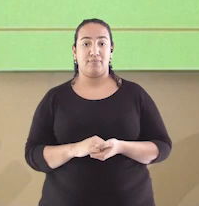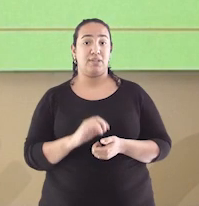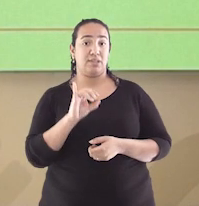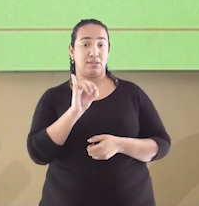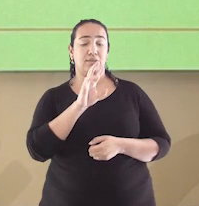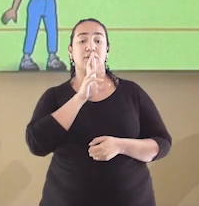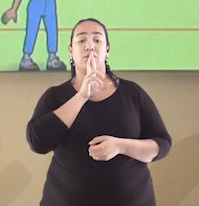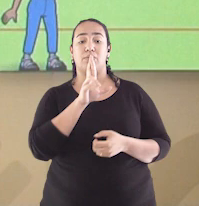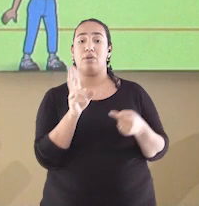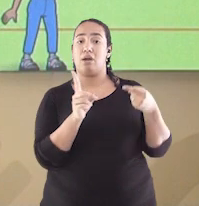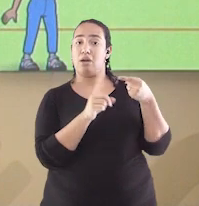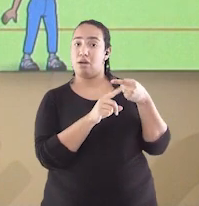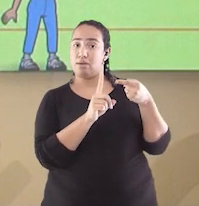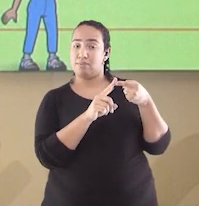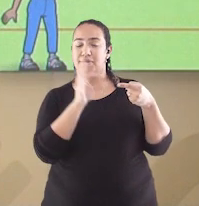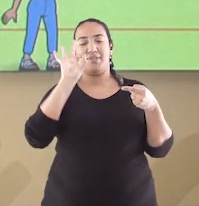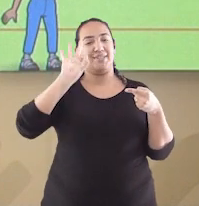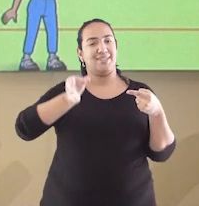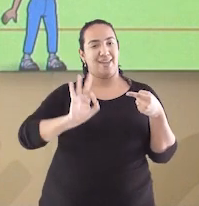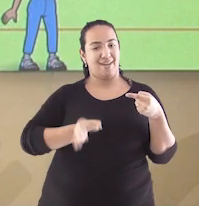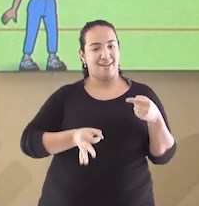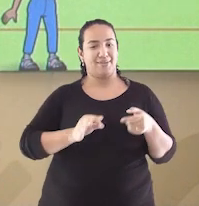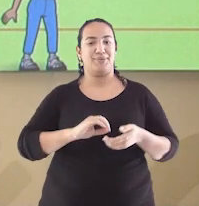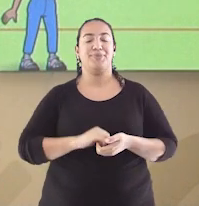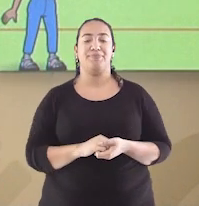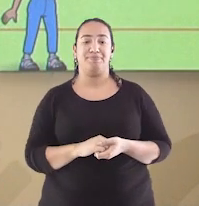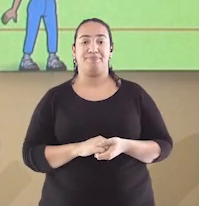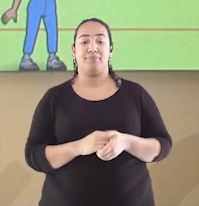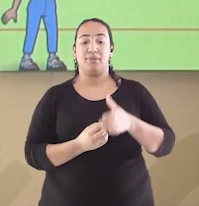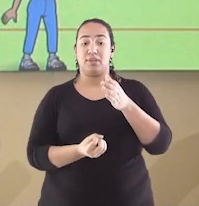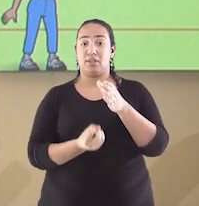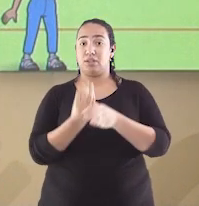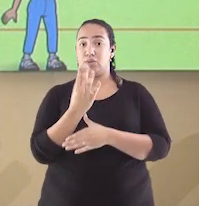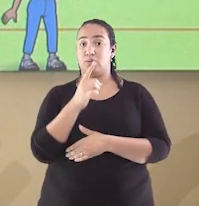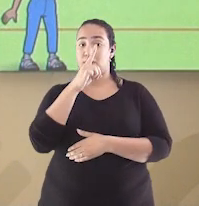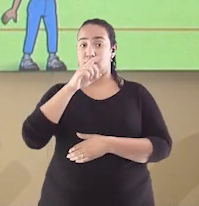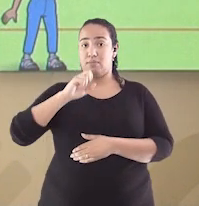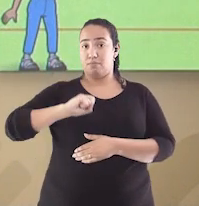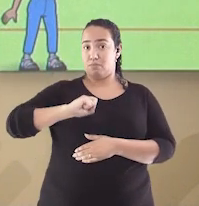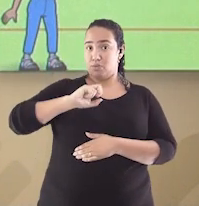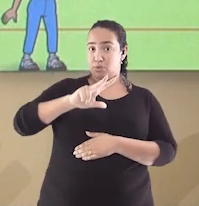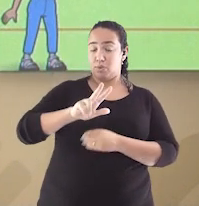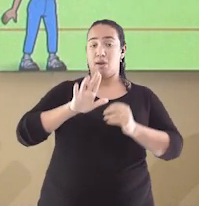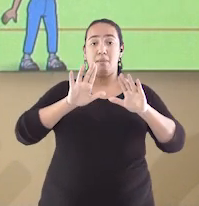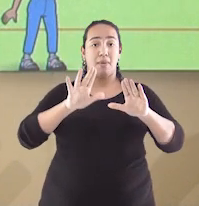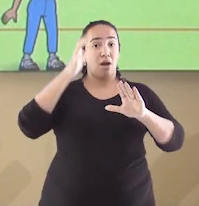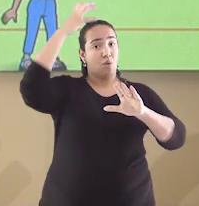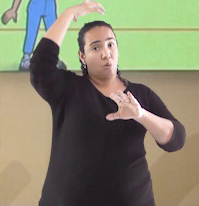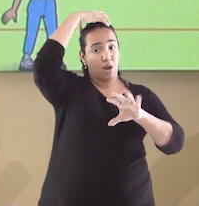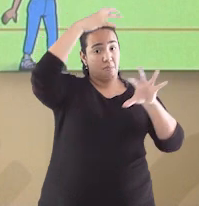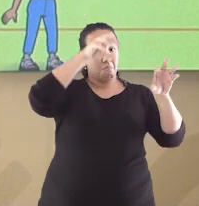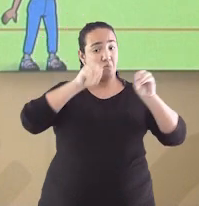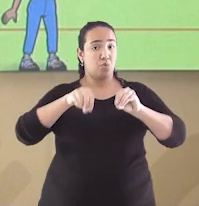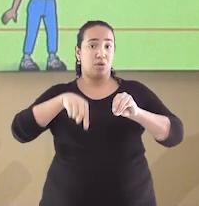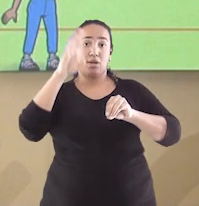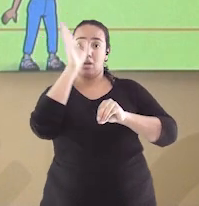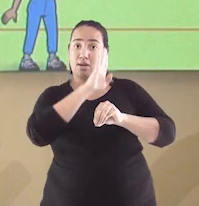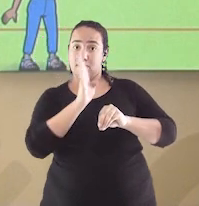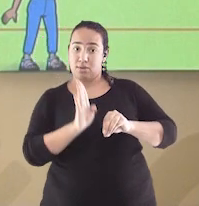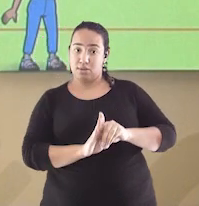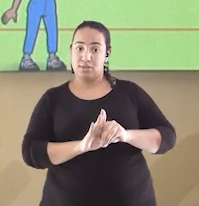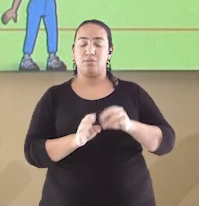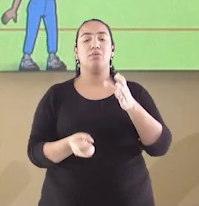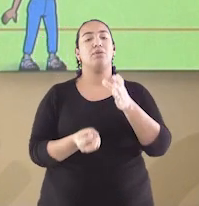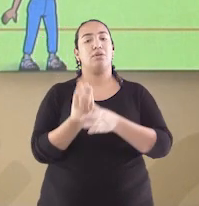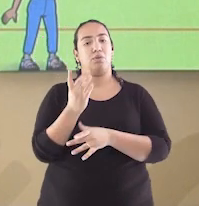Quem marcou guarda real de polícia acertou. Foi criado em Lisboa e quando a corte veio ao Brasil, foi